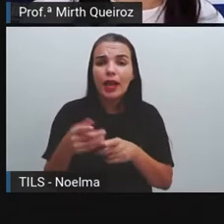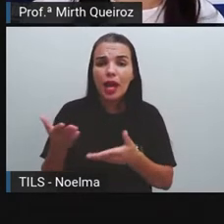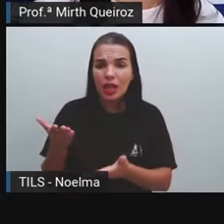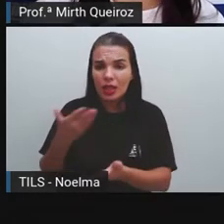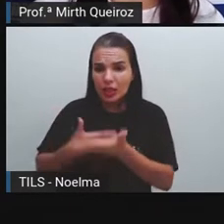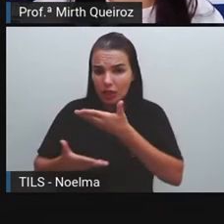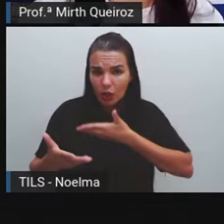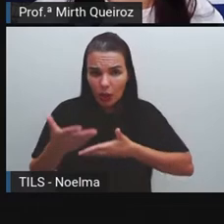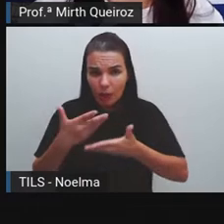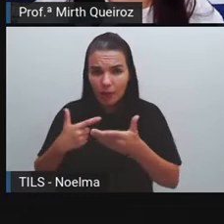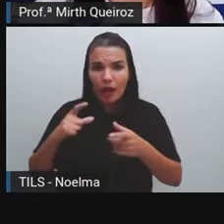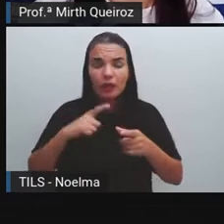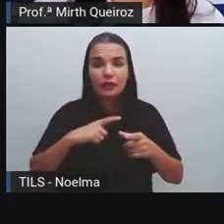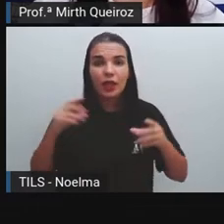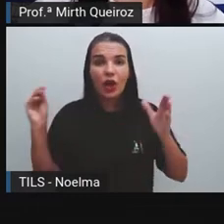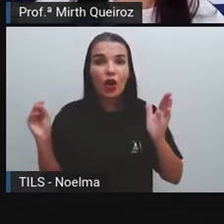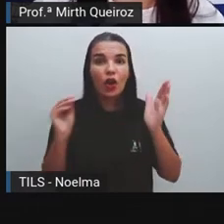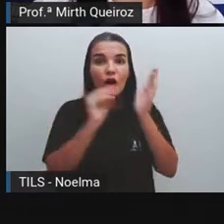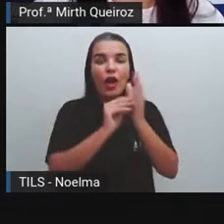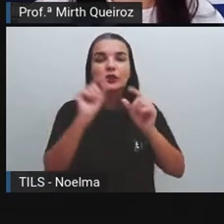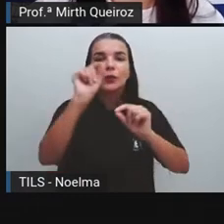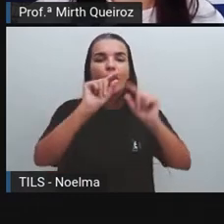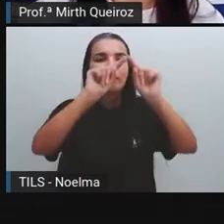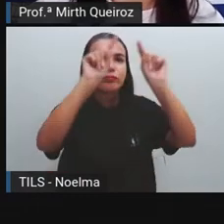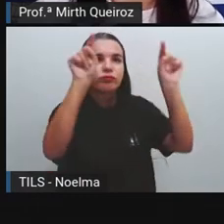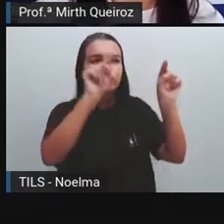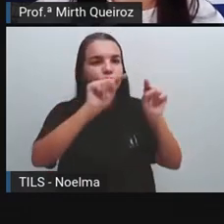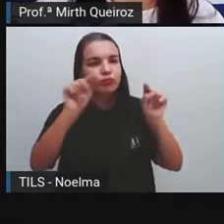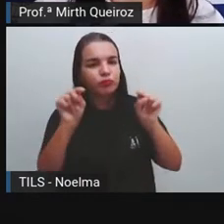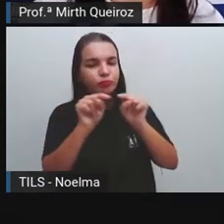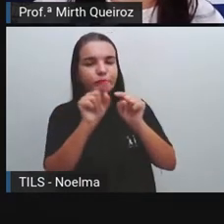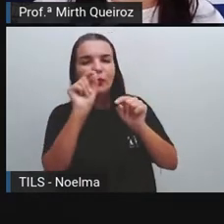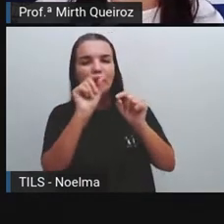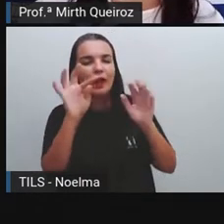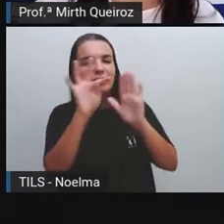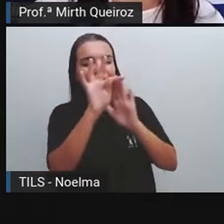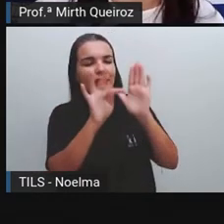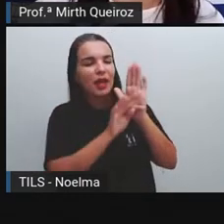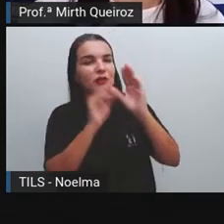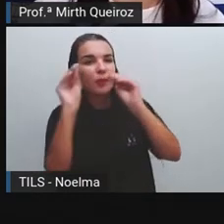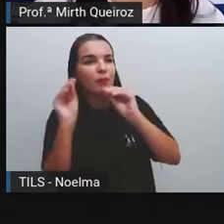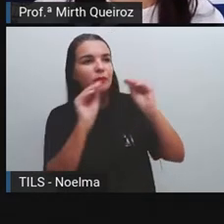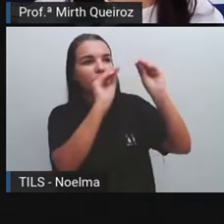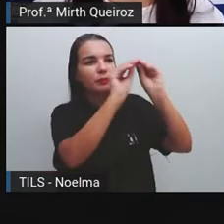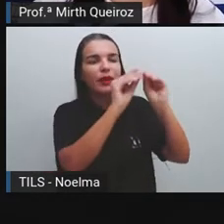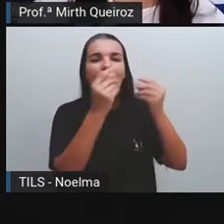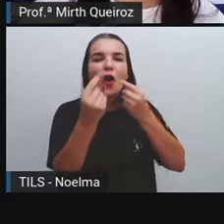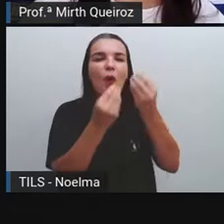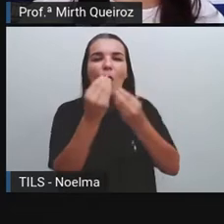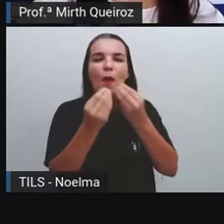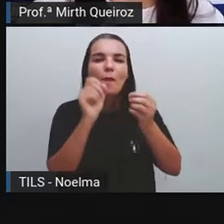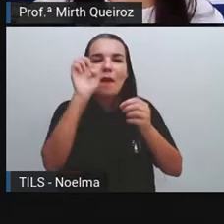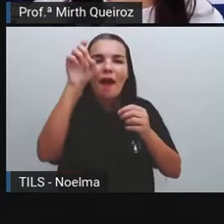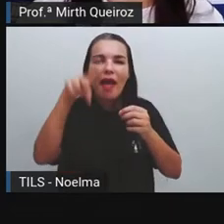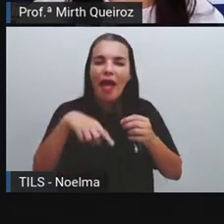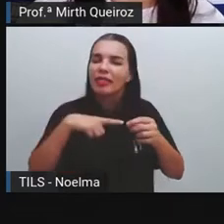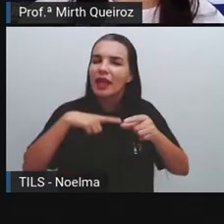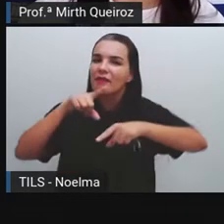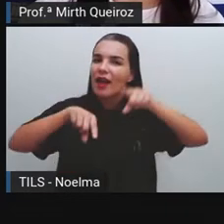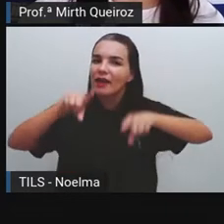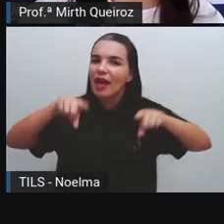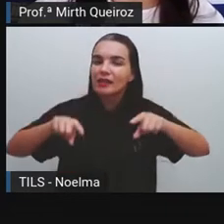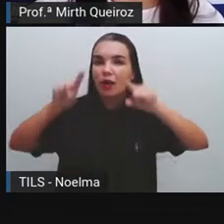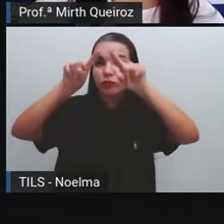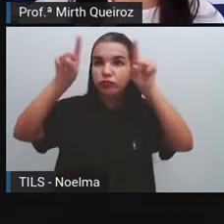colocadas dentro de balões, com os textos escritos ali dentro. O formato desses balões também vão variar, né?